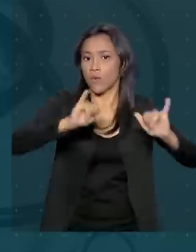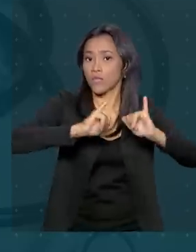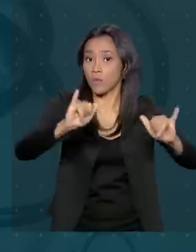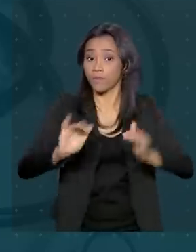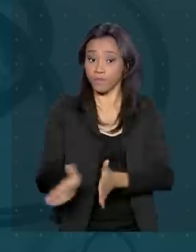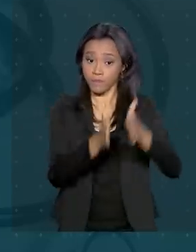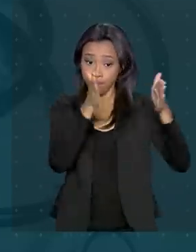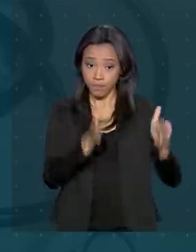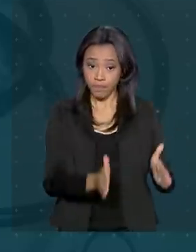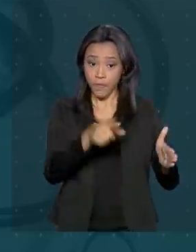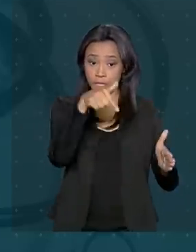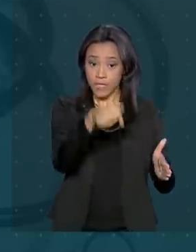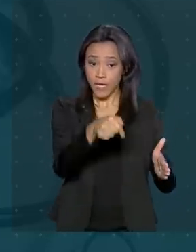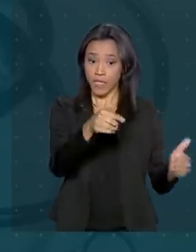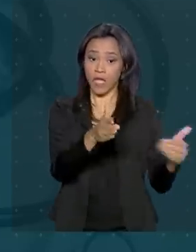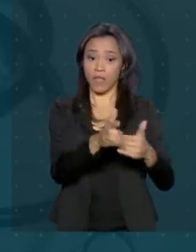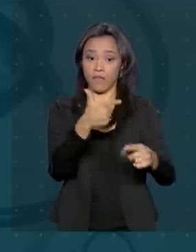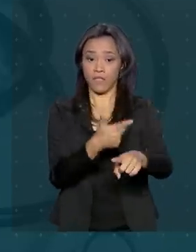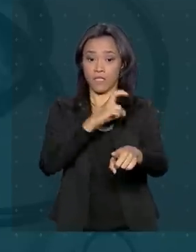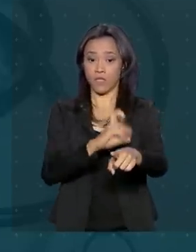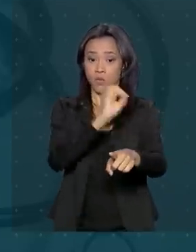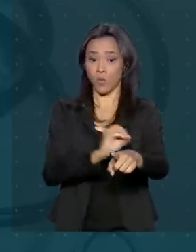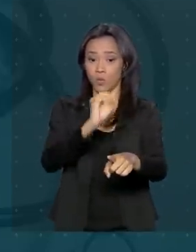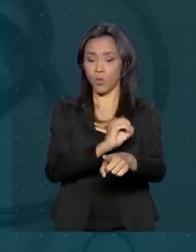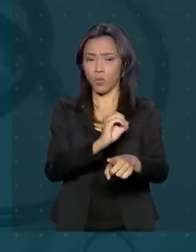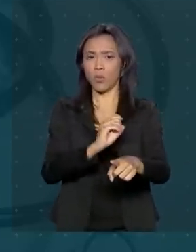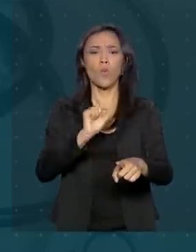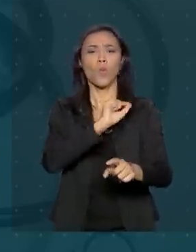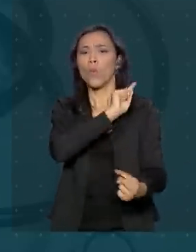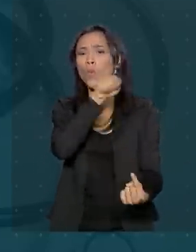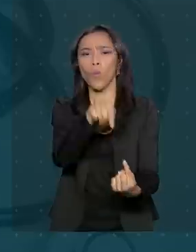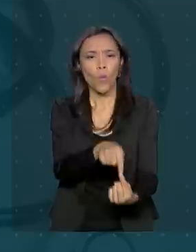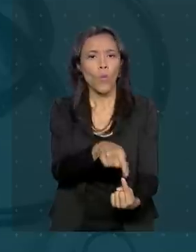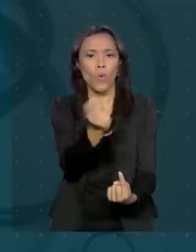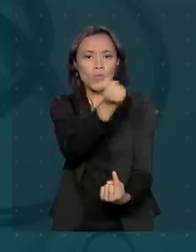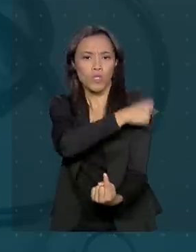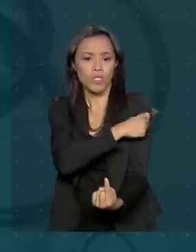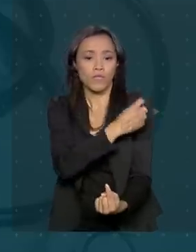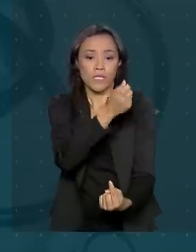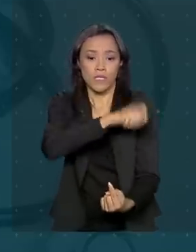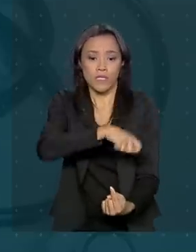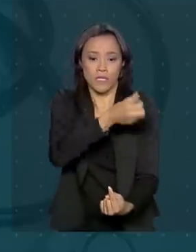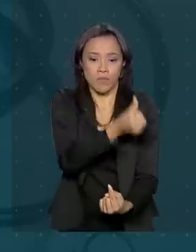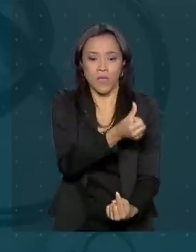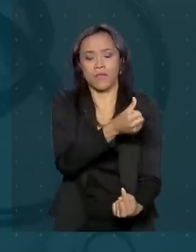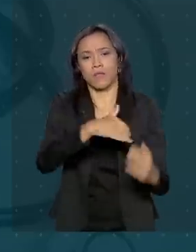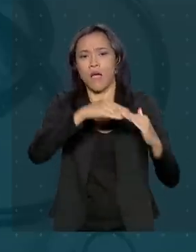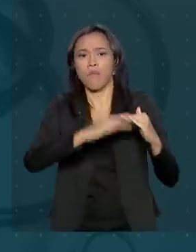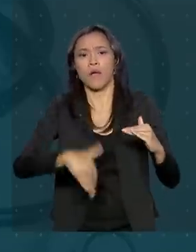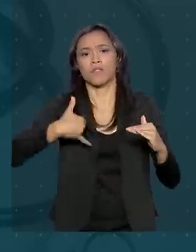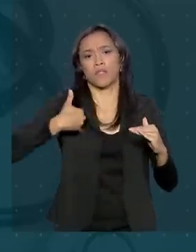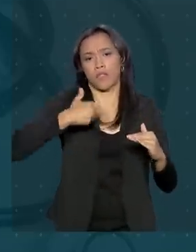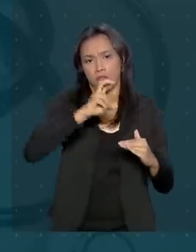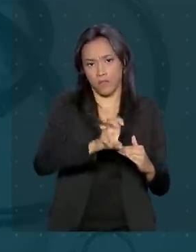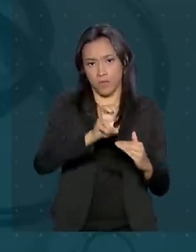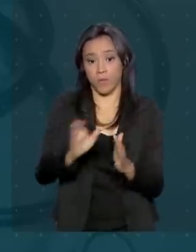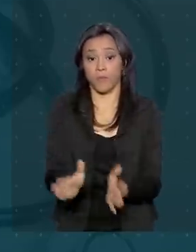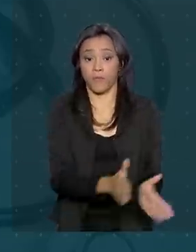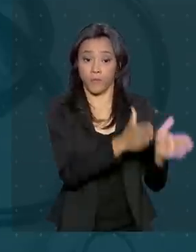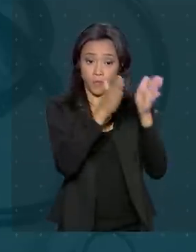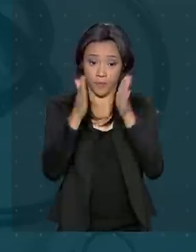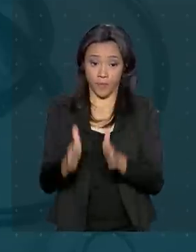A primeira vai de 7 a 25 de outubro e irá imunizar crianças de 6 meses a menores de 5 anos de idade.